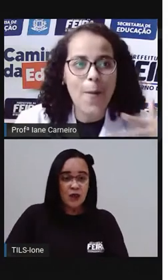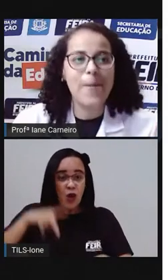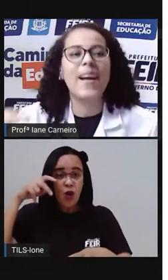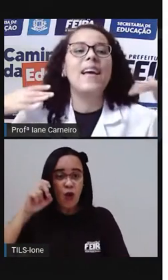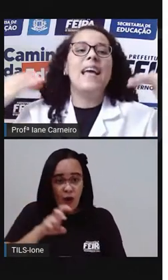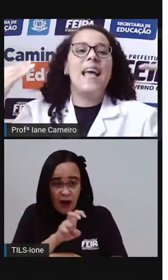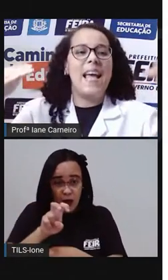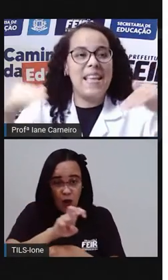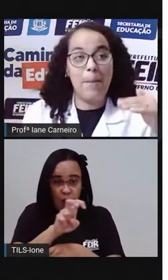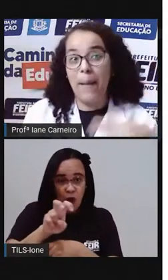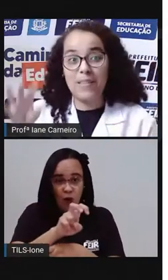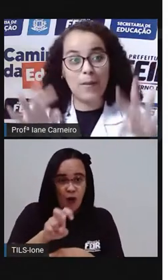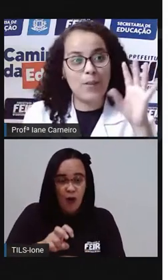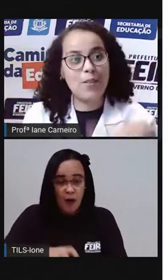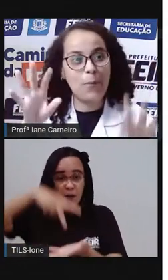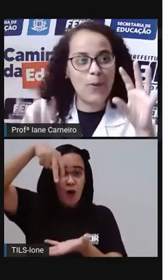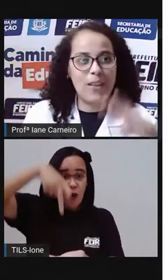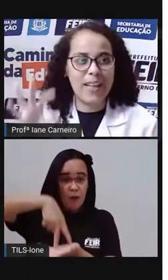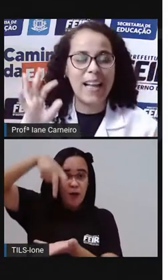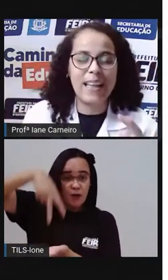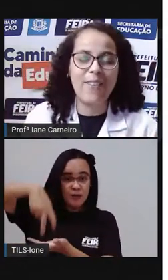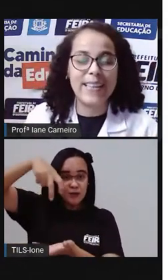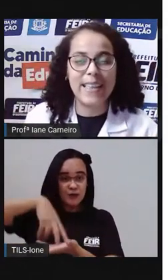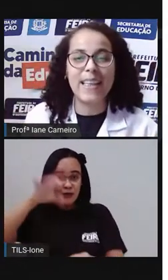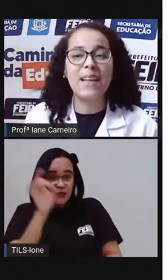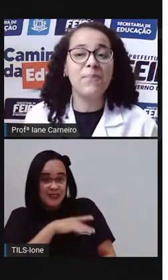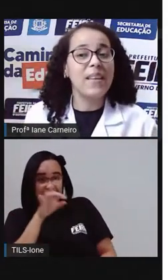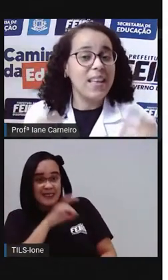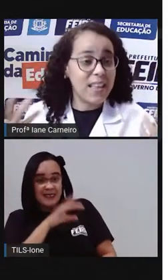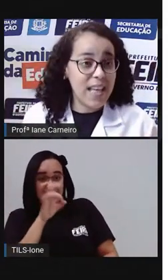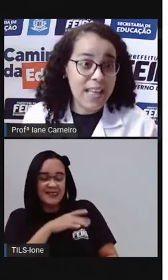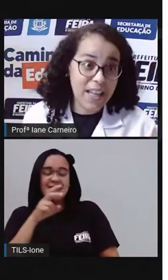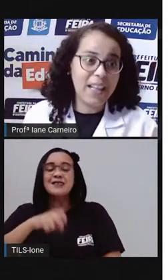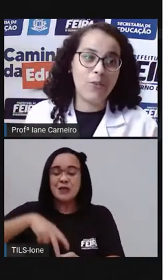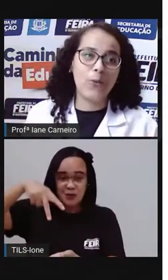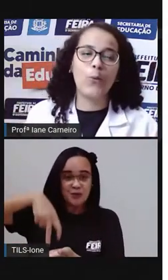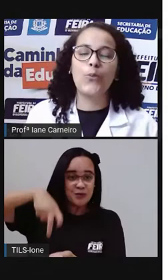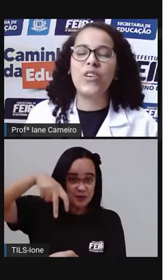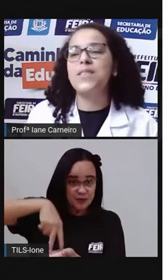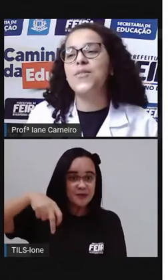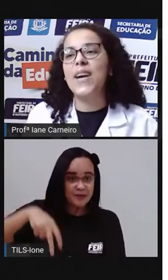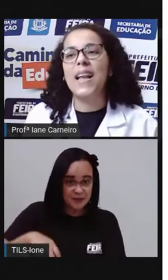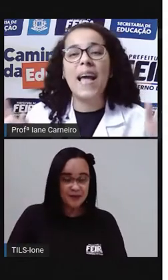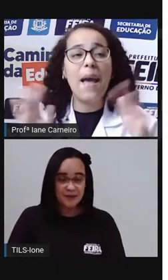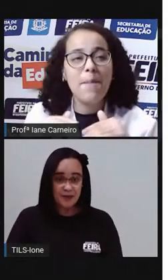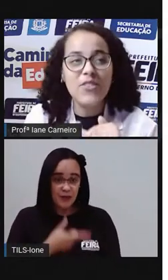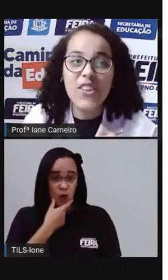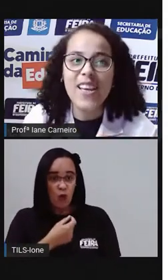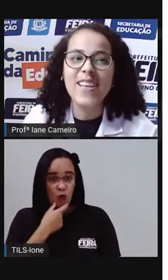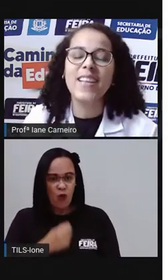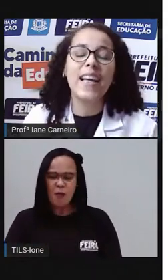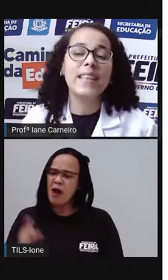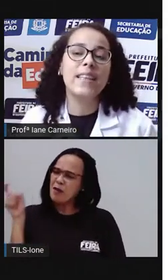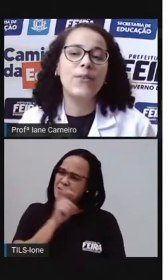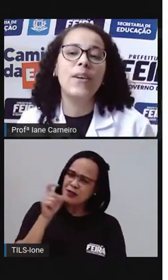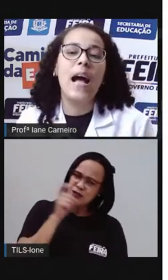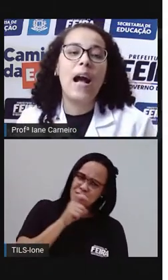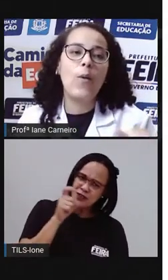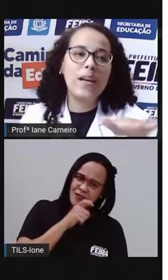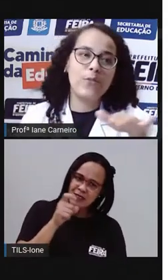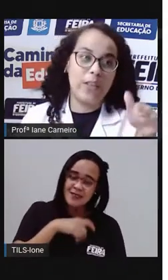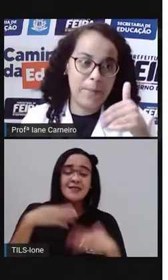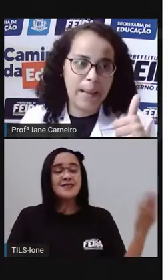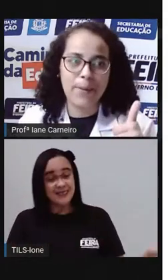cobra. E aí, as pessoas pulam lá na quadrilha. E aí, o puxador fala, é mentira. Então,